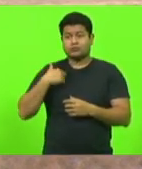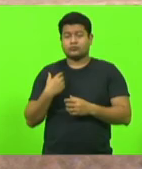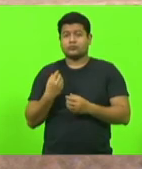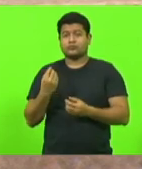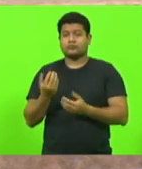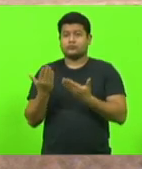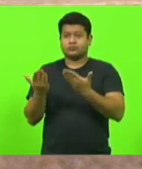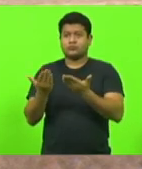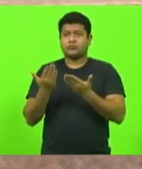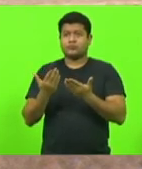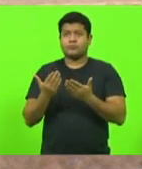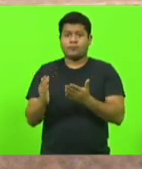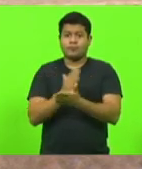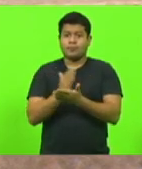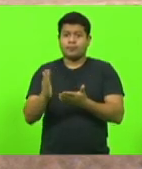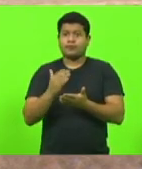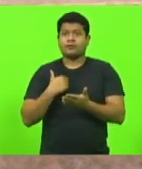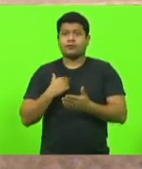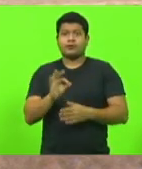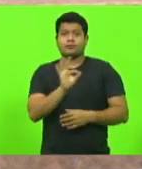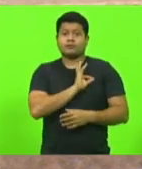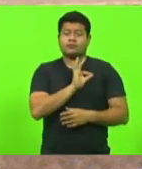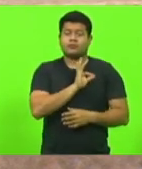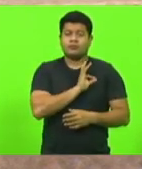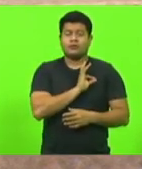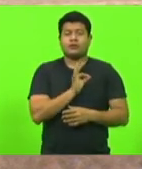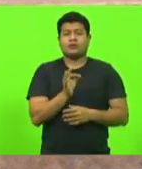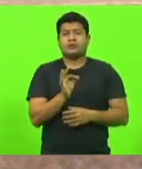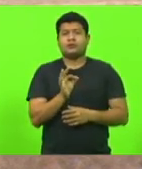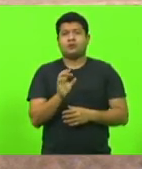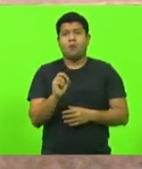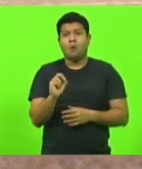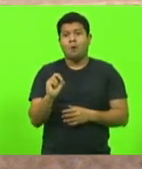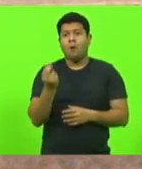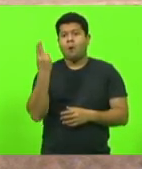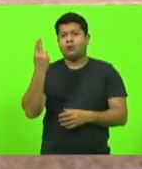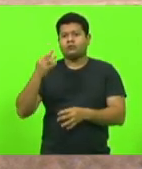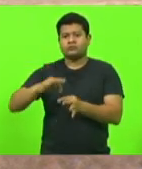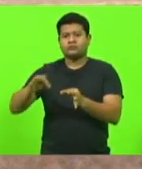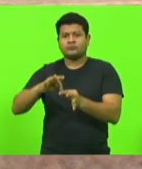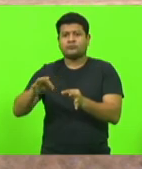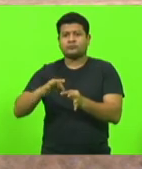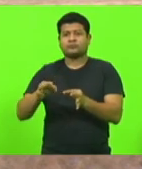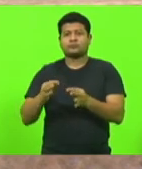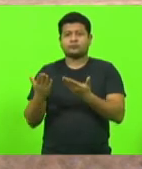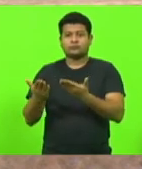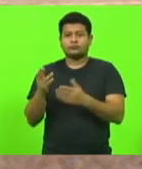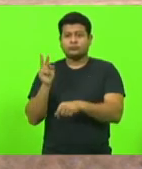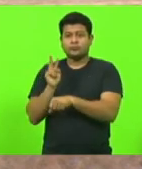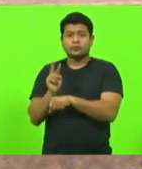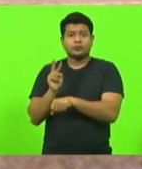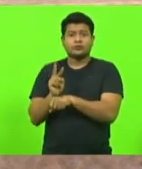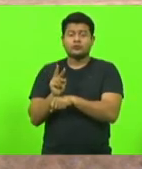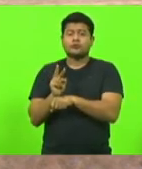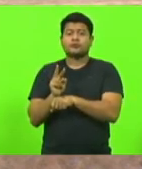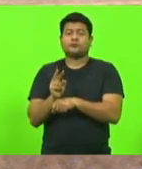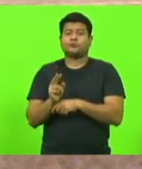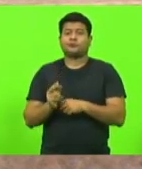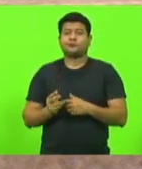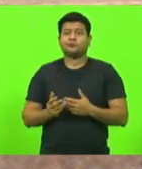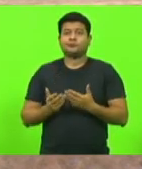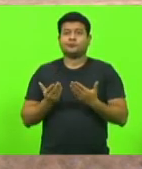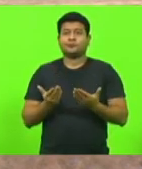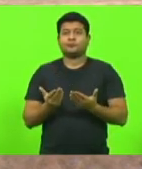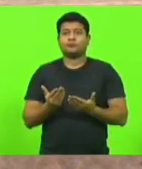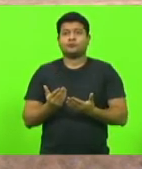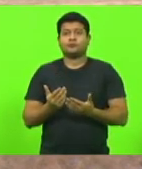alguns casos, por exemplo, para a polícia ou para qualquer outro ente poder fazer essas competições, você diz então que não